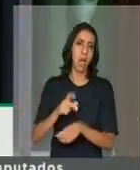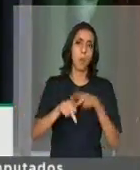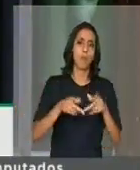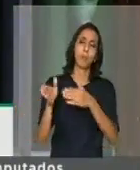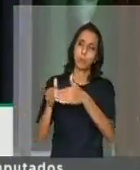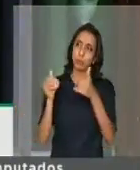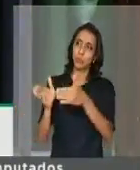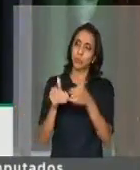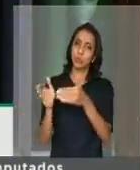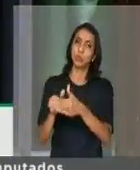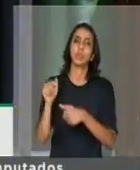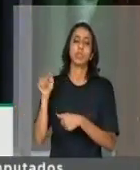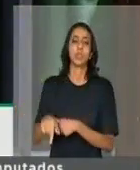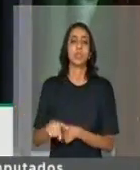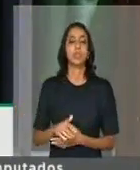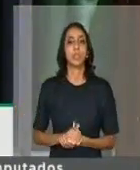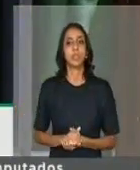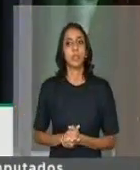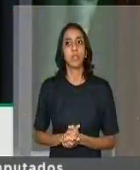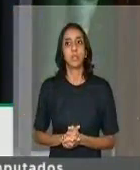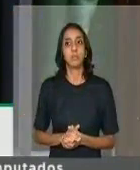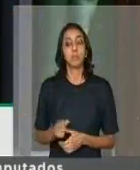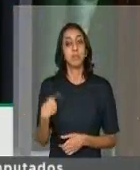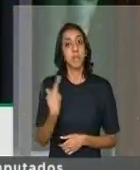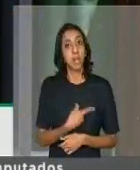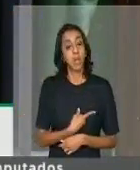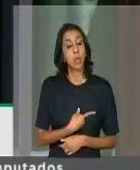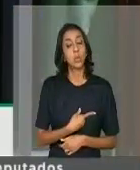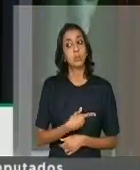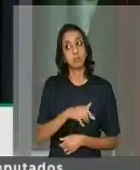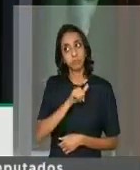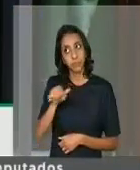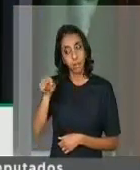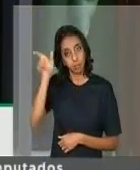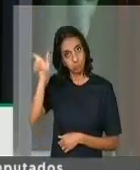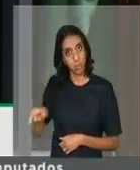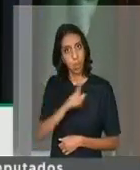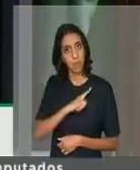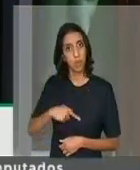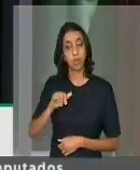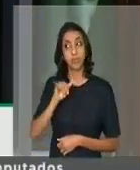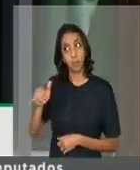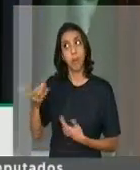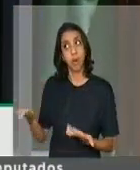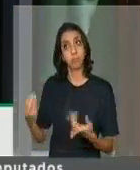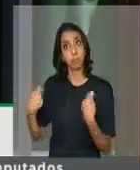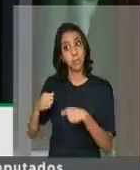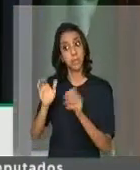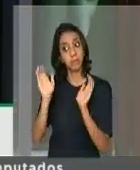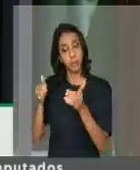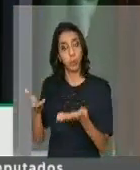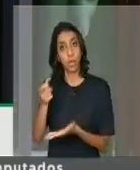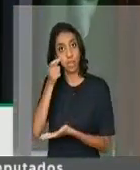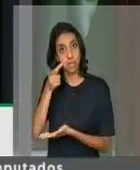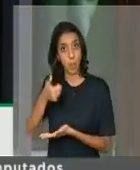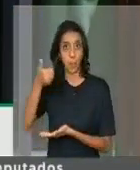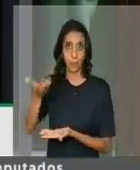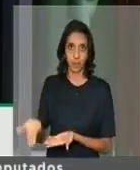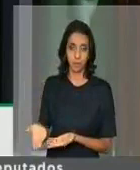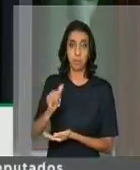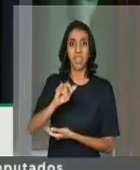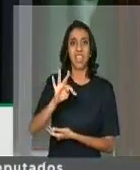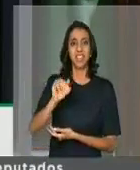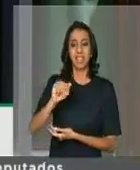e nós indicamos ao governador esta prioridade, porque Itamaracá é uma